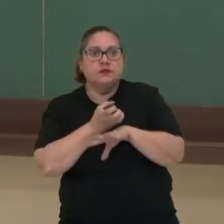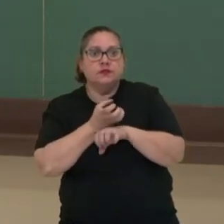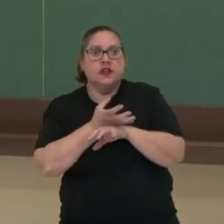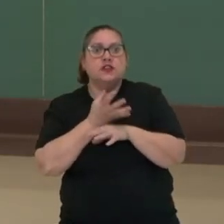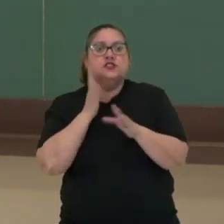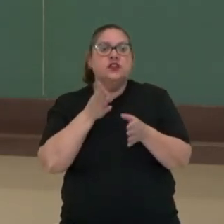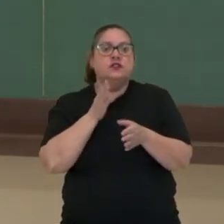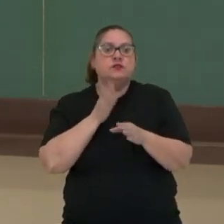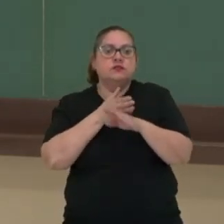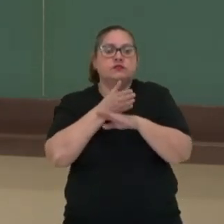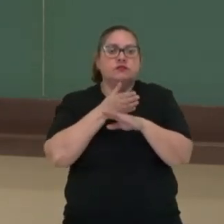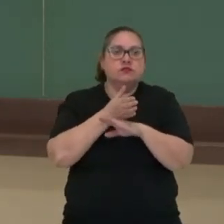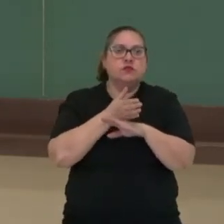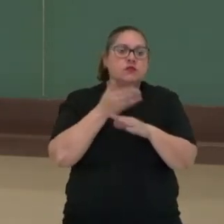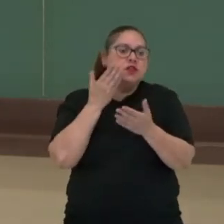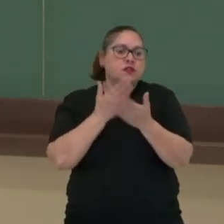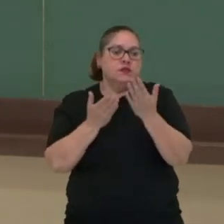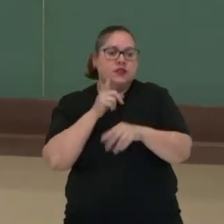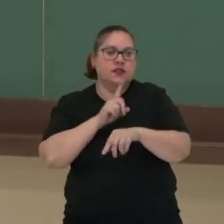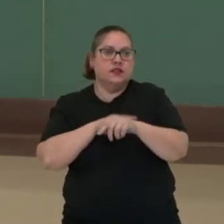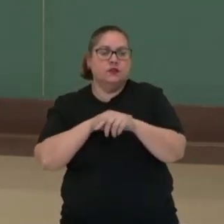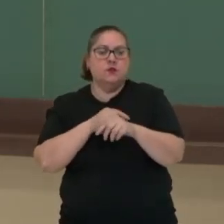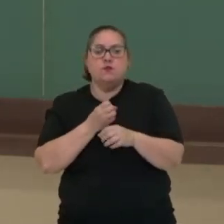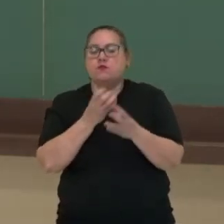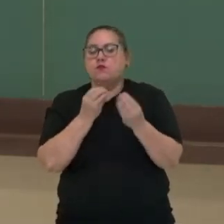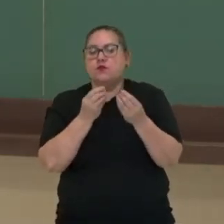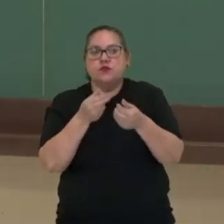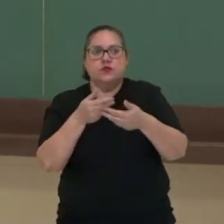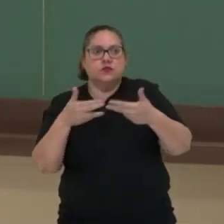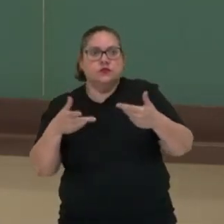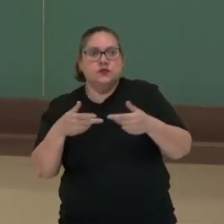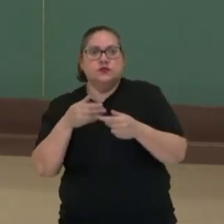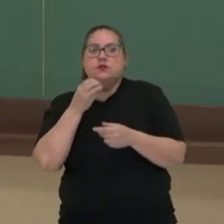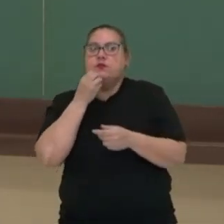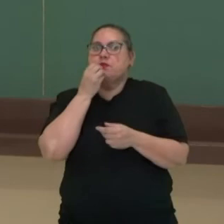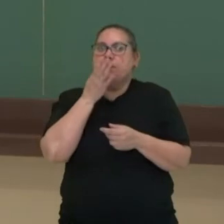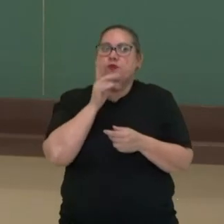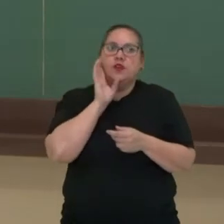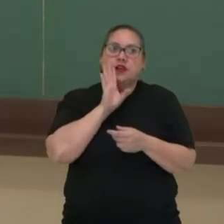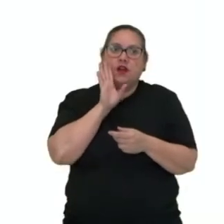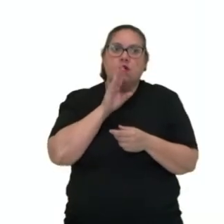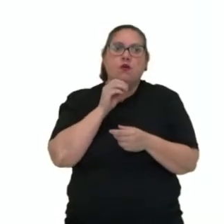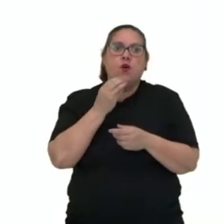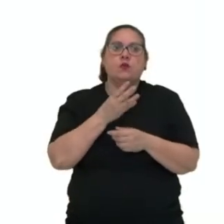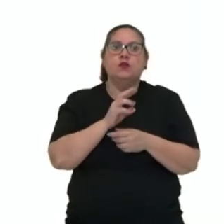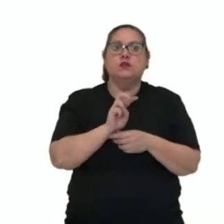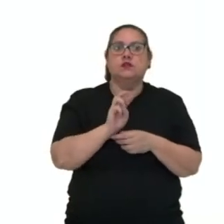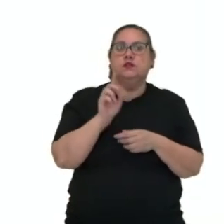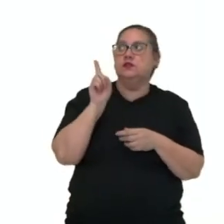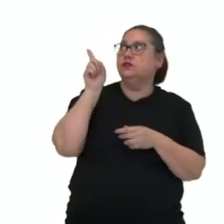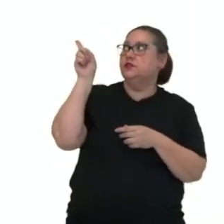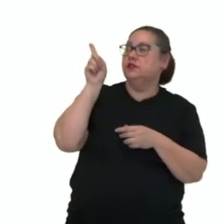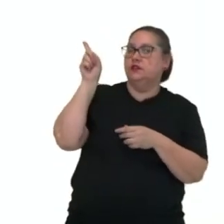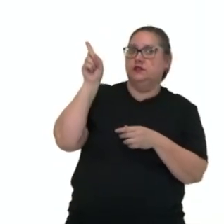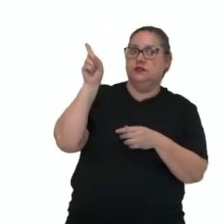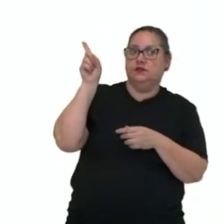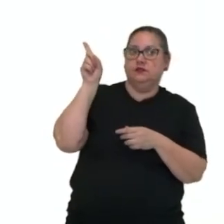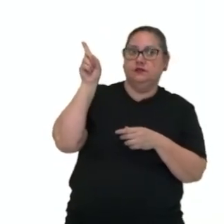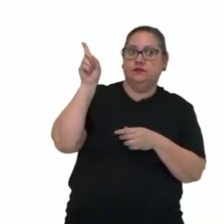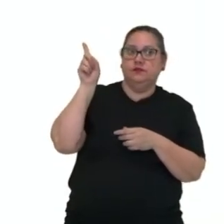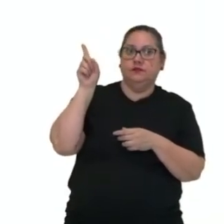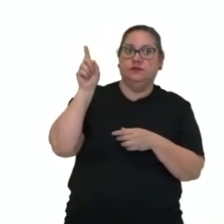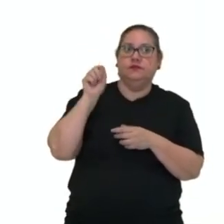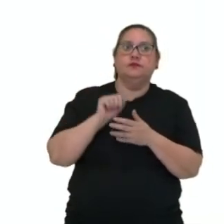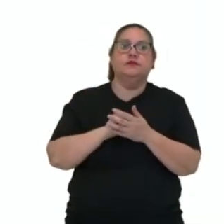Se não acessou, não perca tempo. Vai lá, que tem vários jogos muito divertidos. E como que você acessa? Utilizando este endereço, www